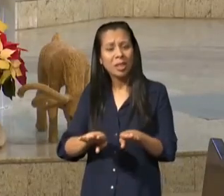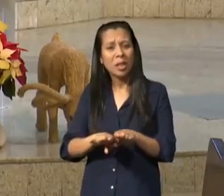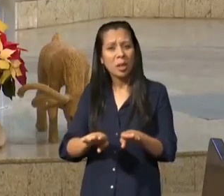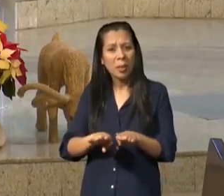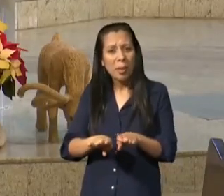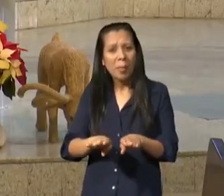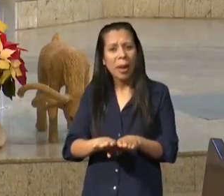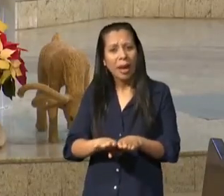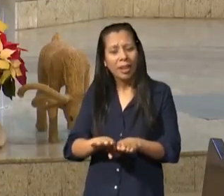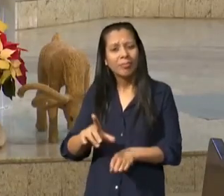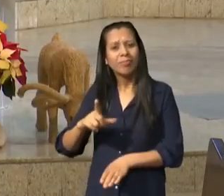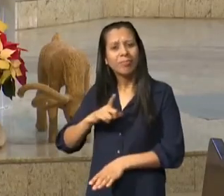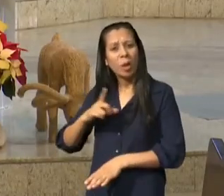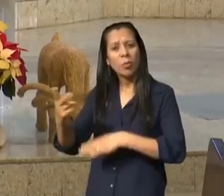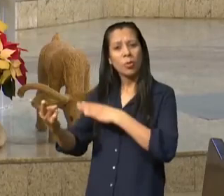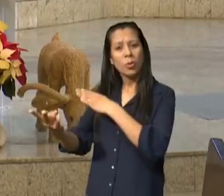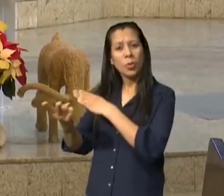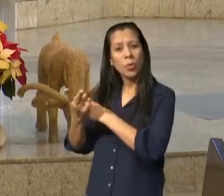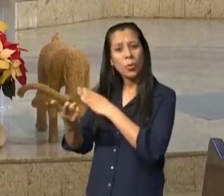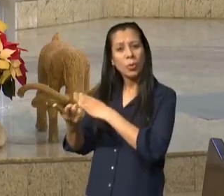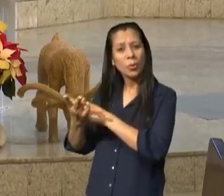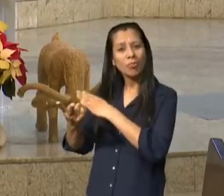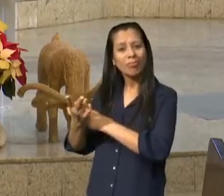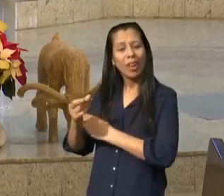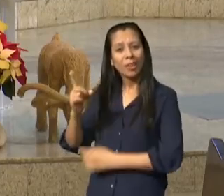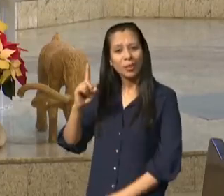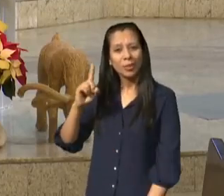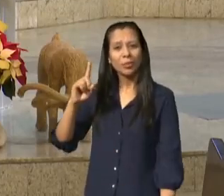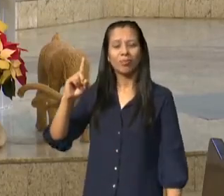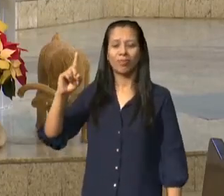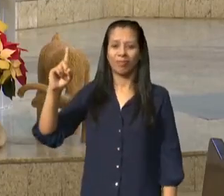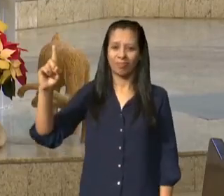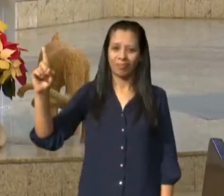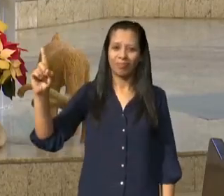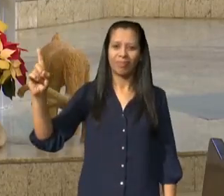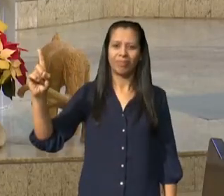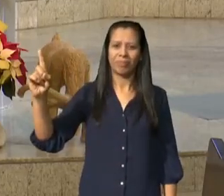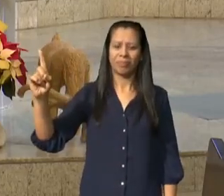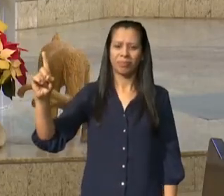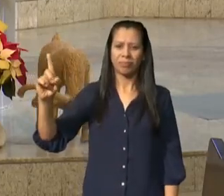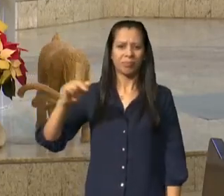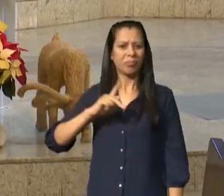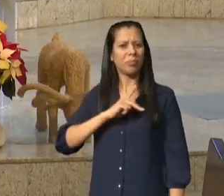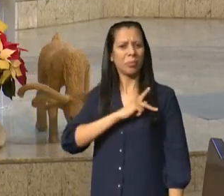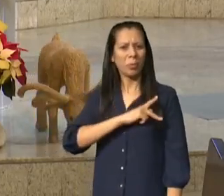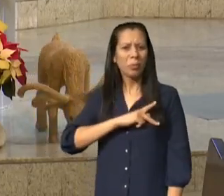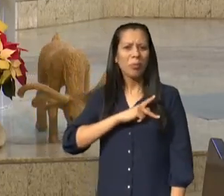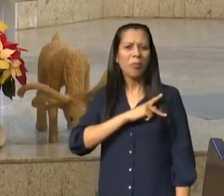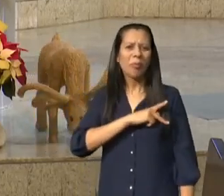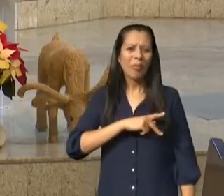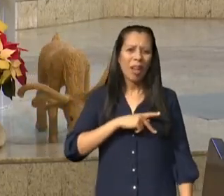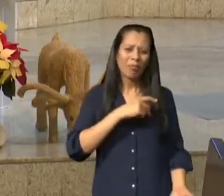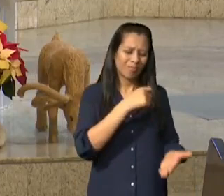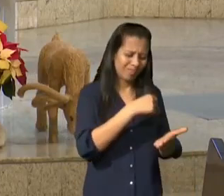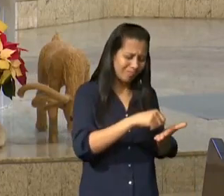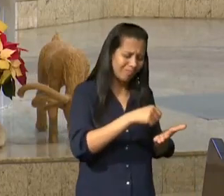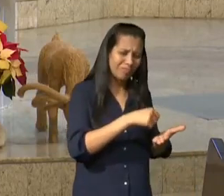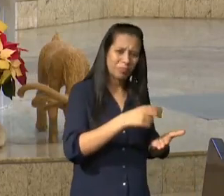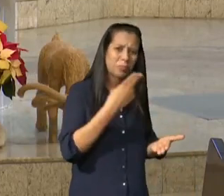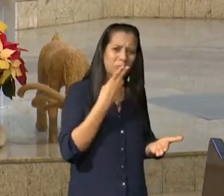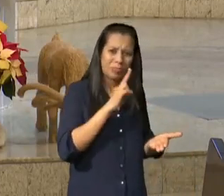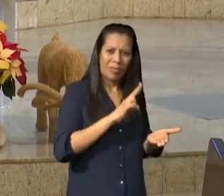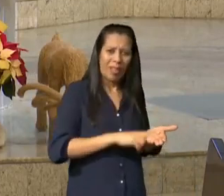todos estiveram sobre a nuvem todos tiveram a oportunidade de a cada dia